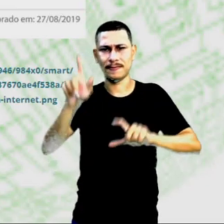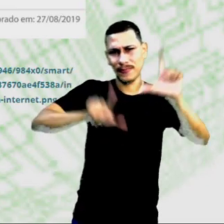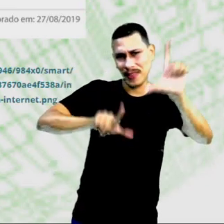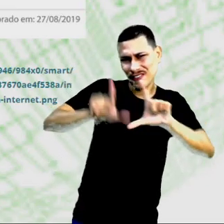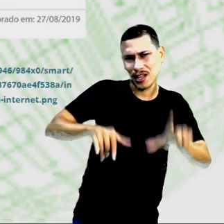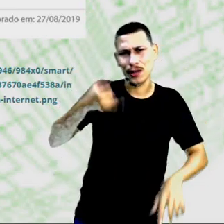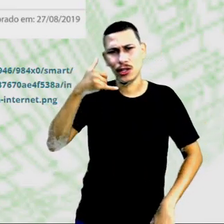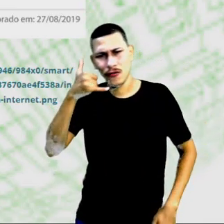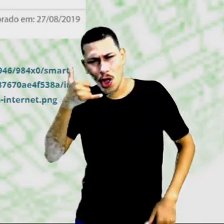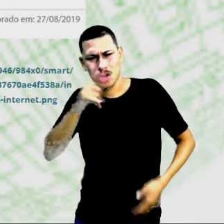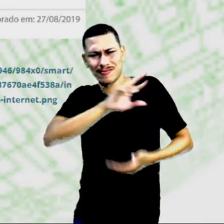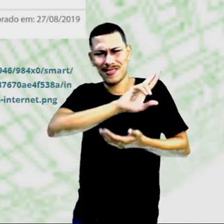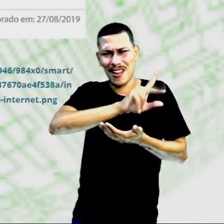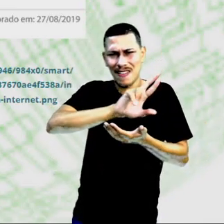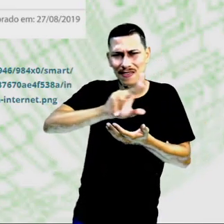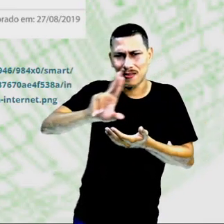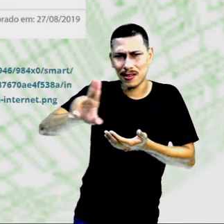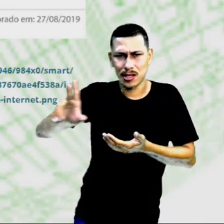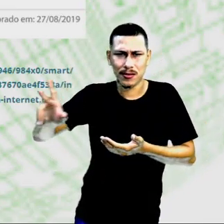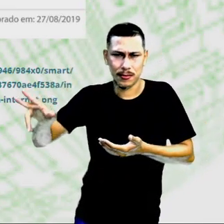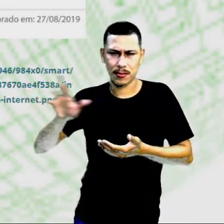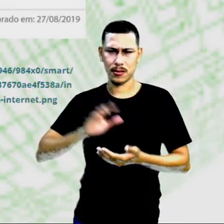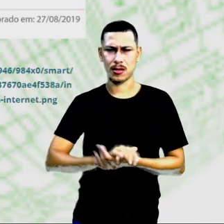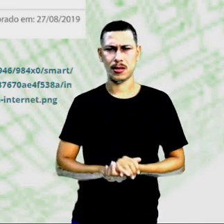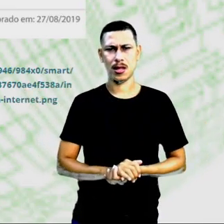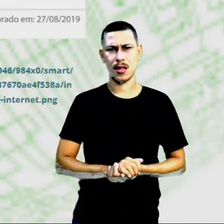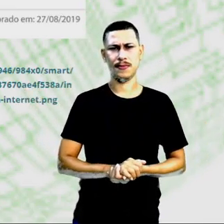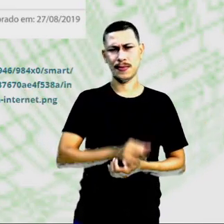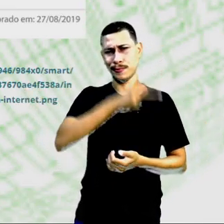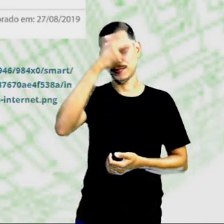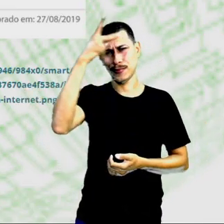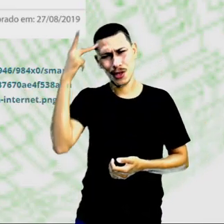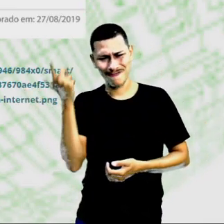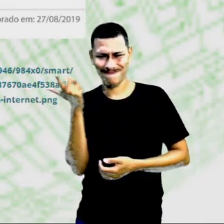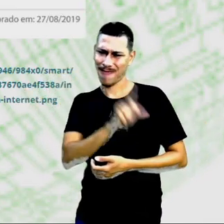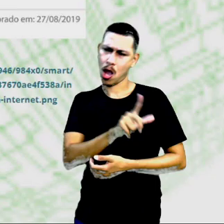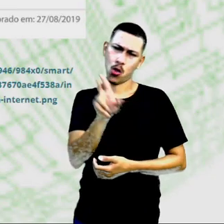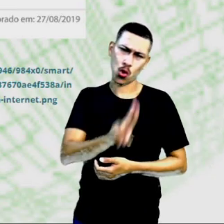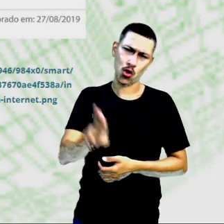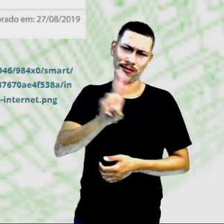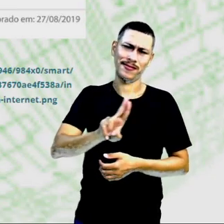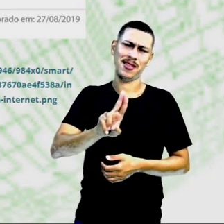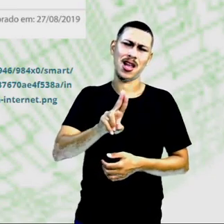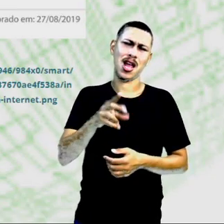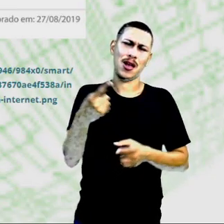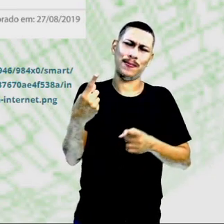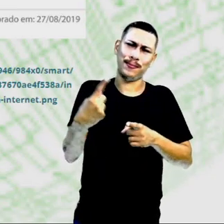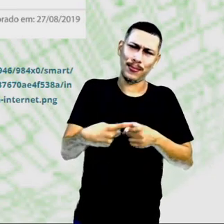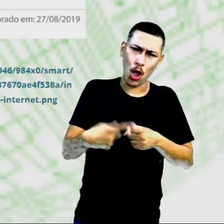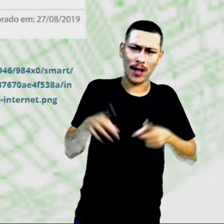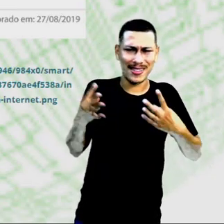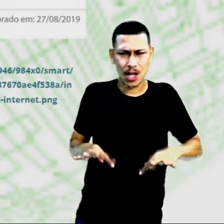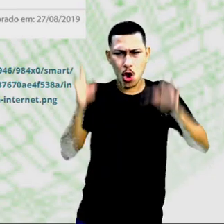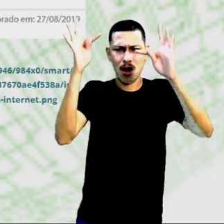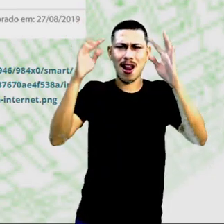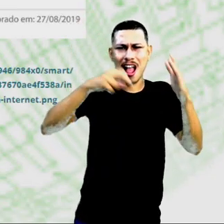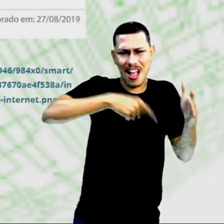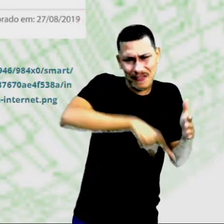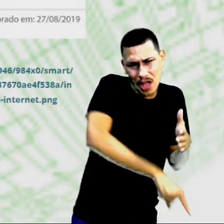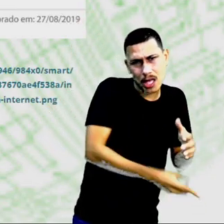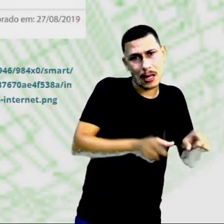telefone, as pessoas não conseguem ainda utilizar, por mais tecnologia que existam.